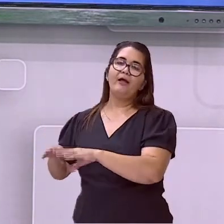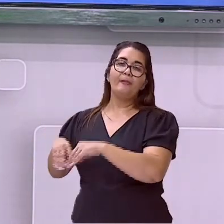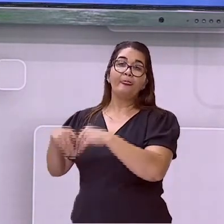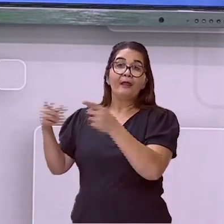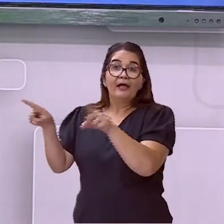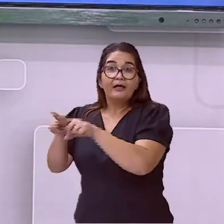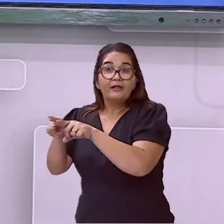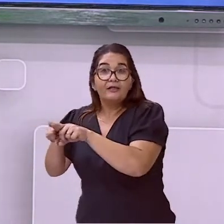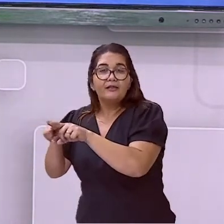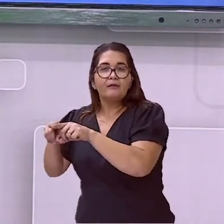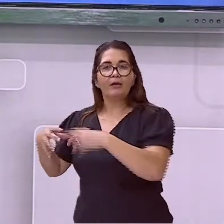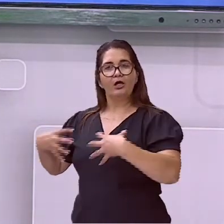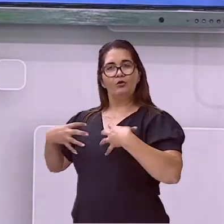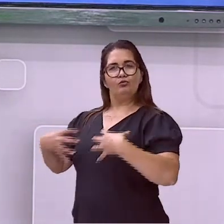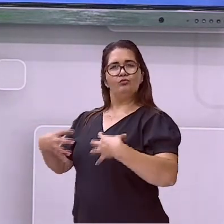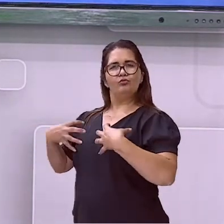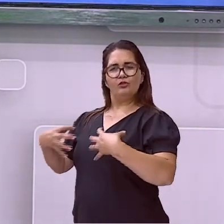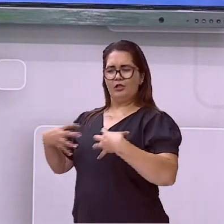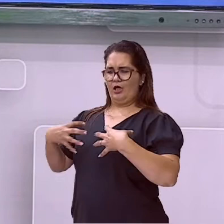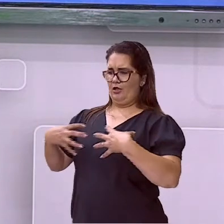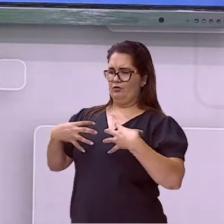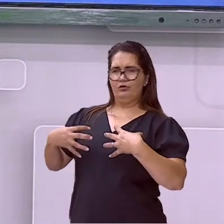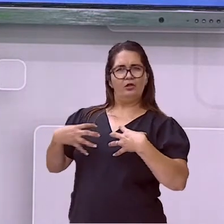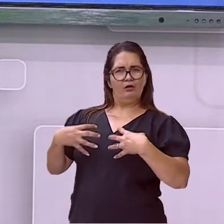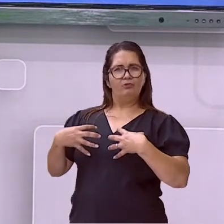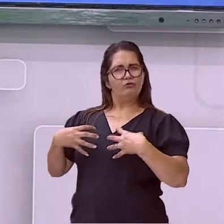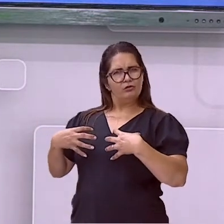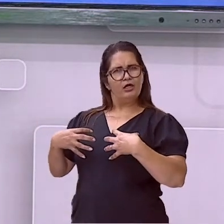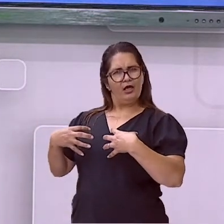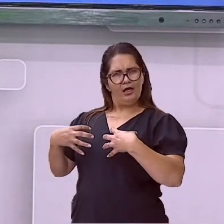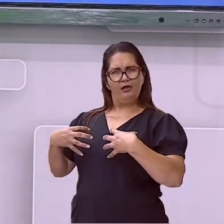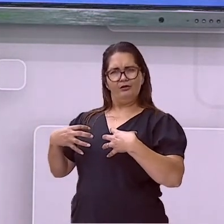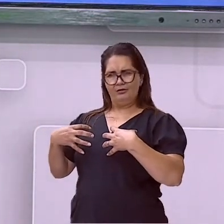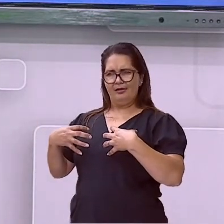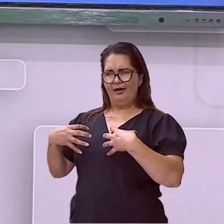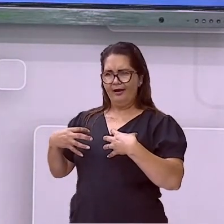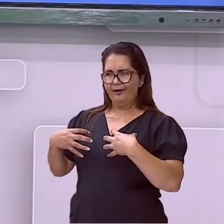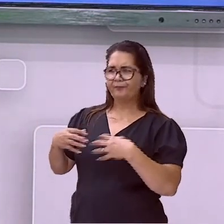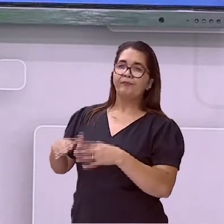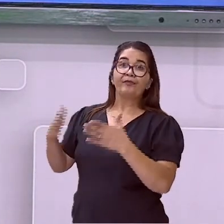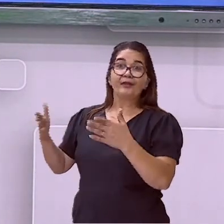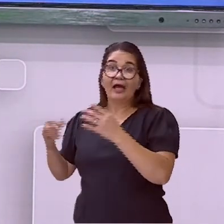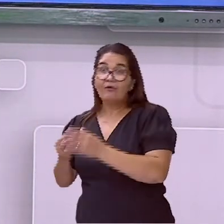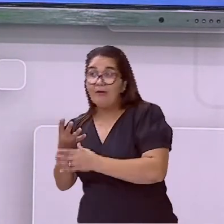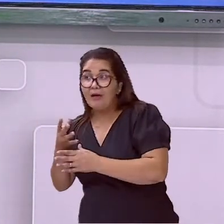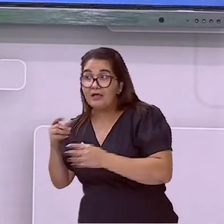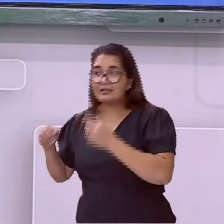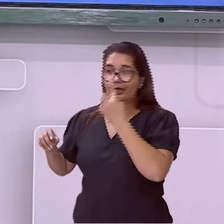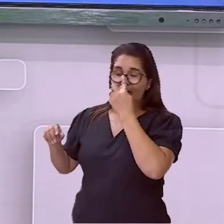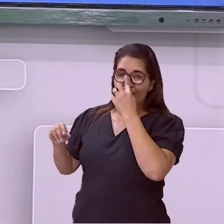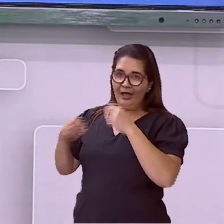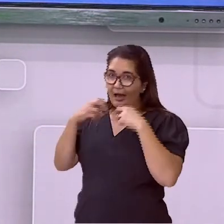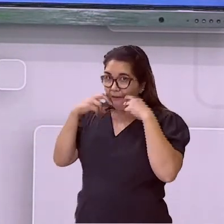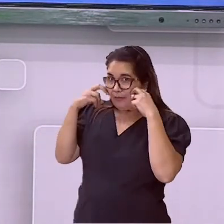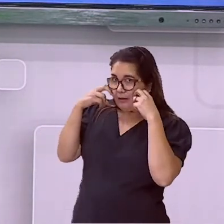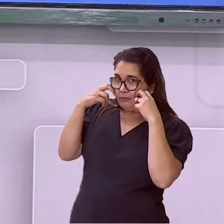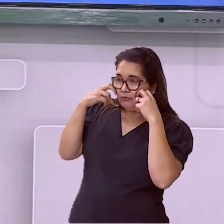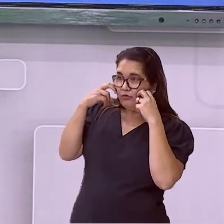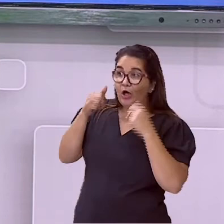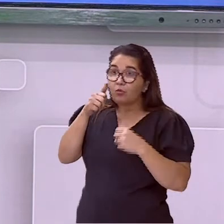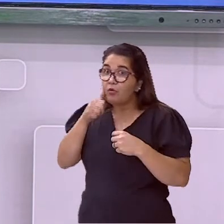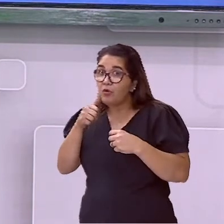ficar mais protuberante, mais visível. Então, existe toda uma proteção. A menina começa, às vezes, com vergonha, se esconder.